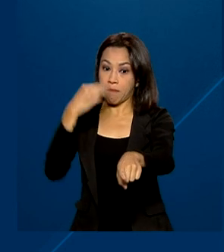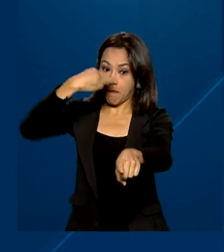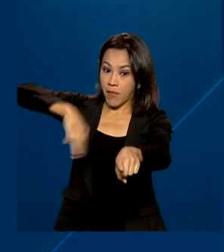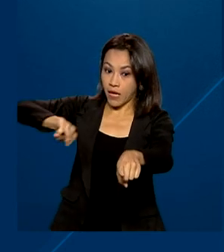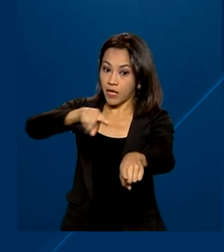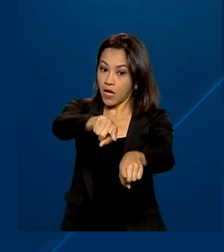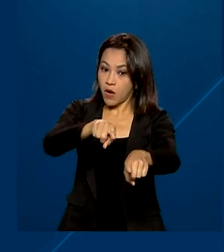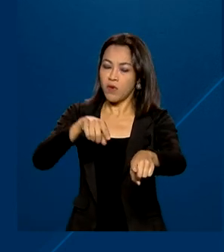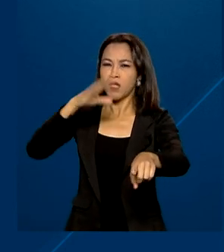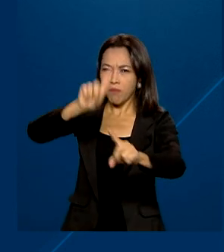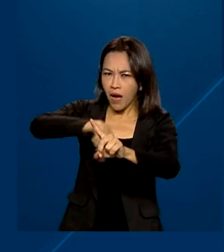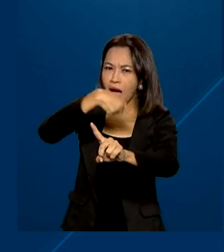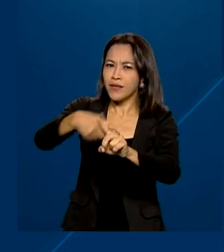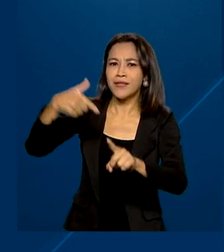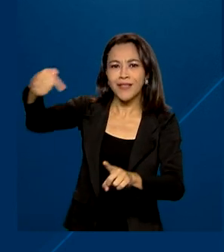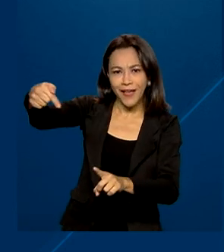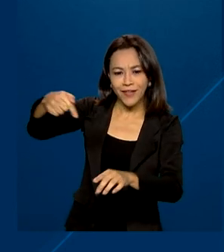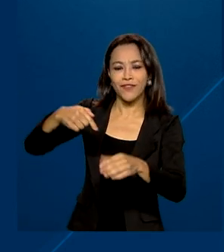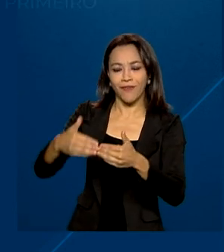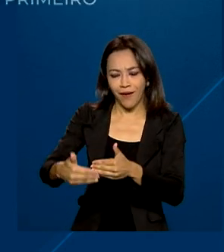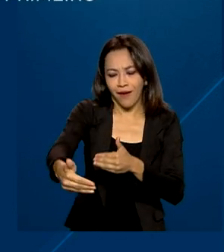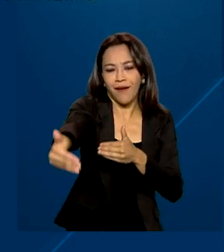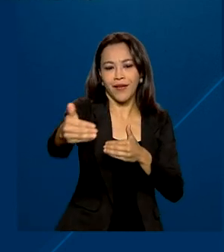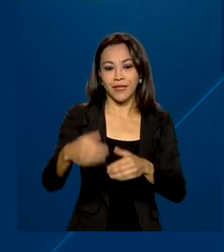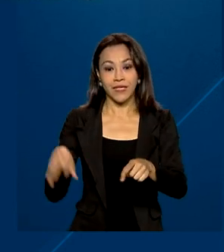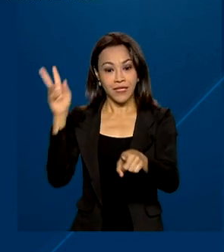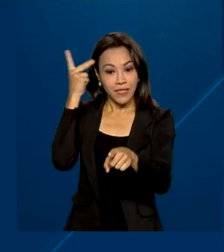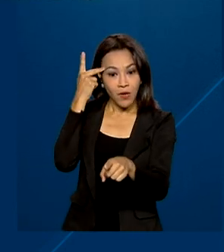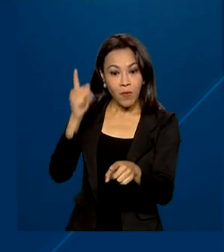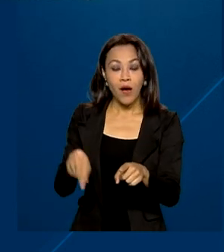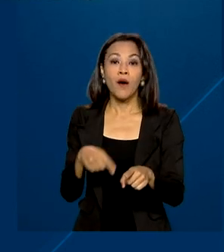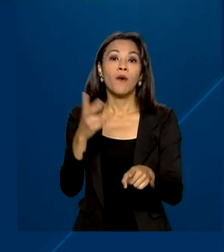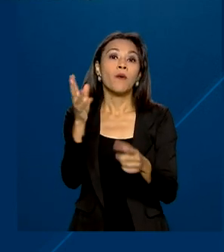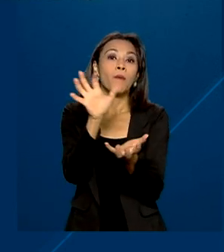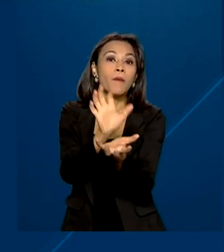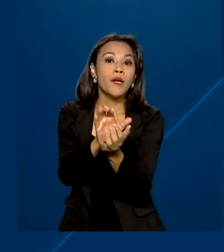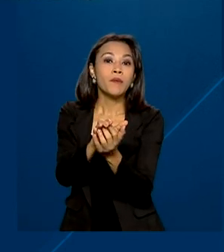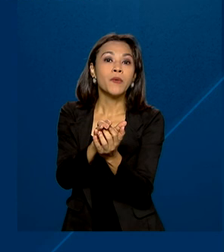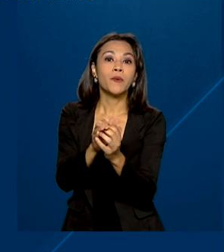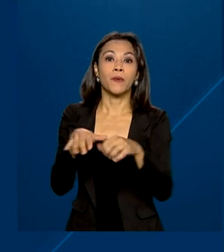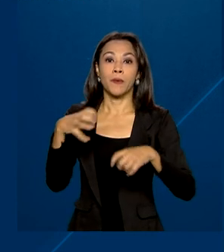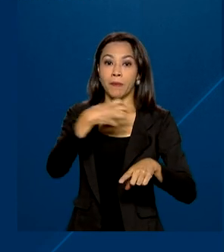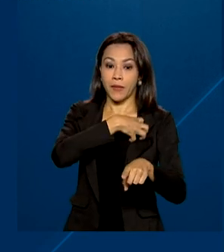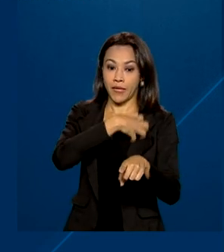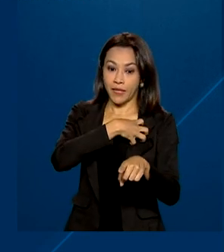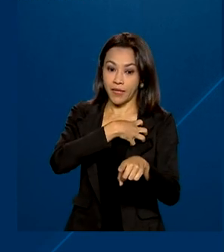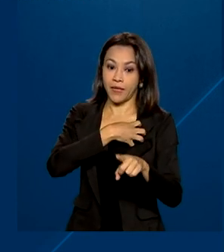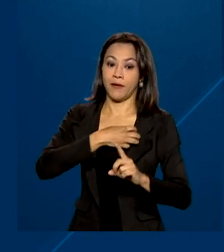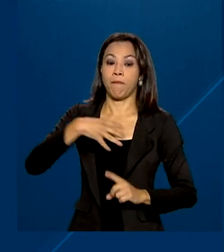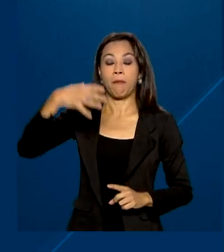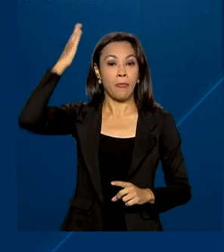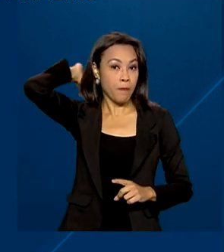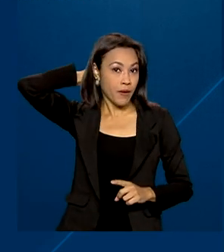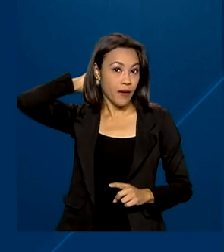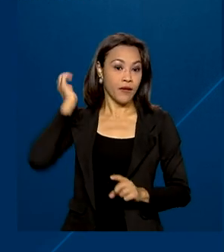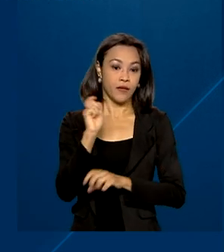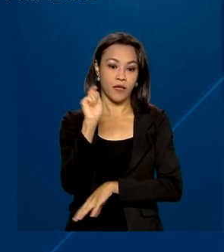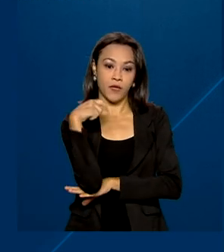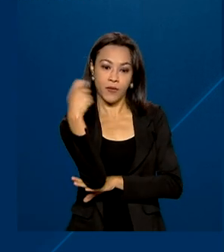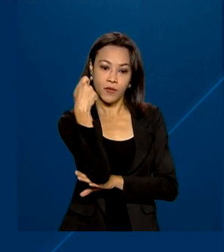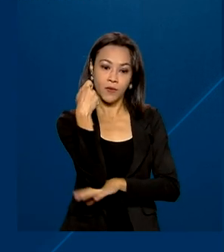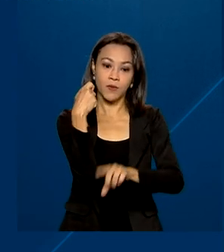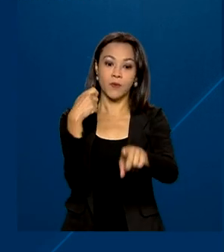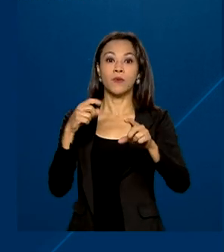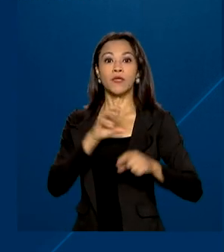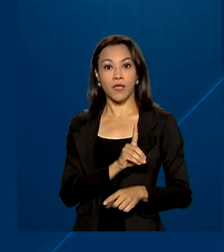mês em mais sete estados. São Paulo, Pernambuco, Bahia, Pará, Rio Grande do Sul e